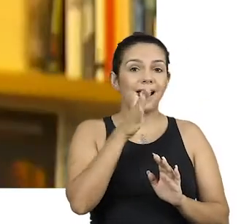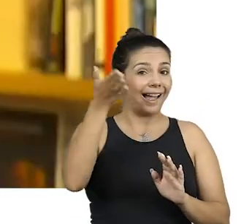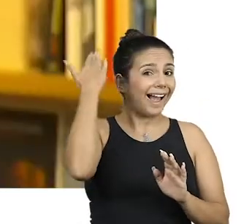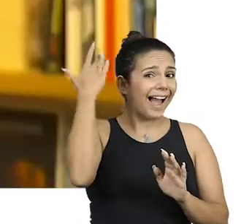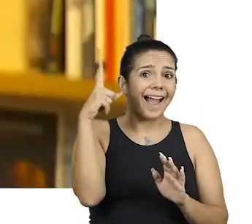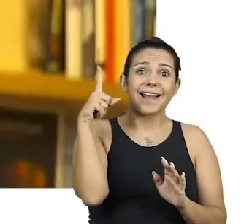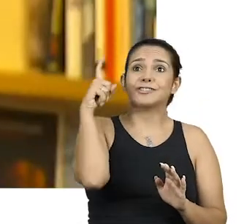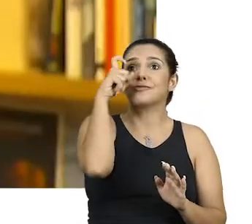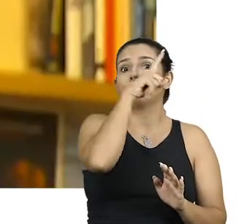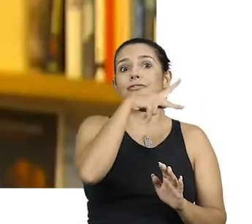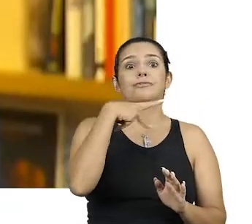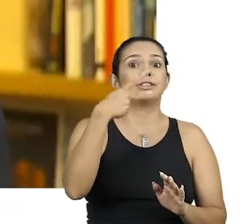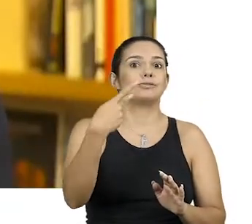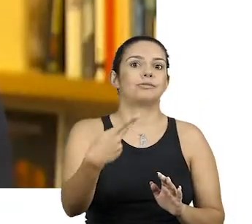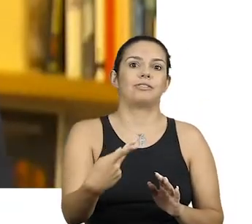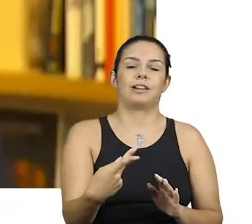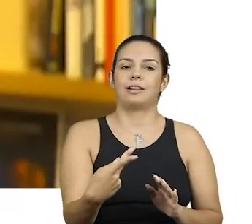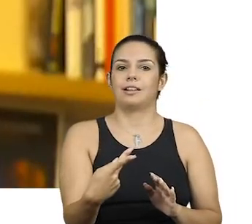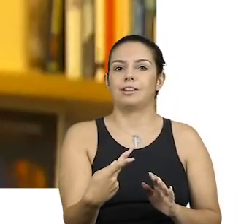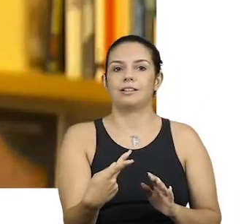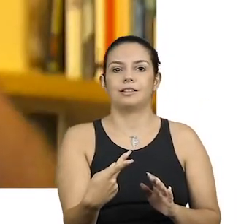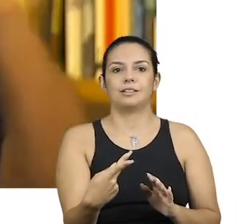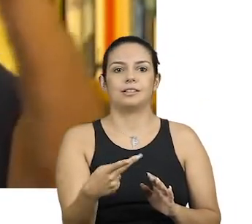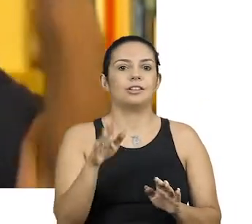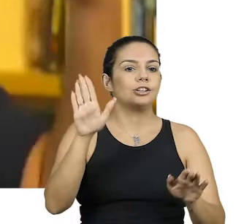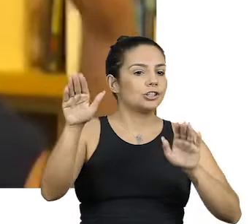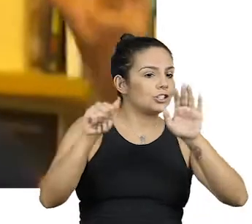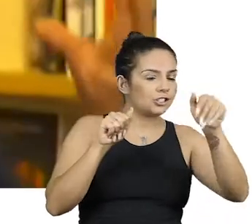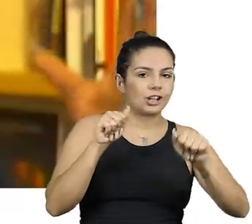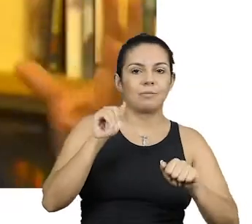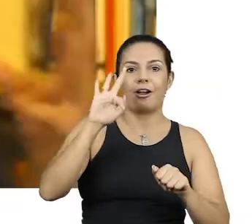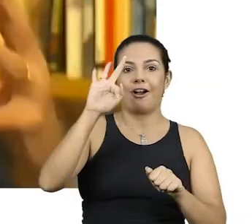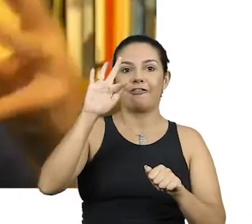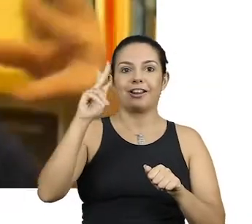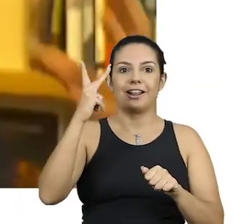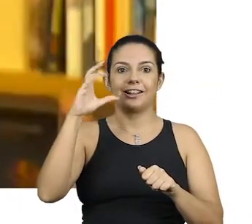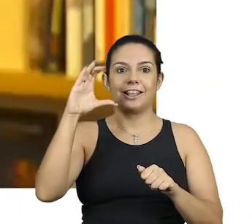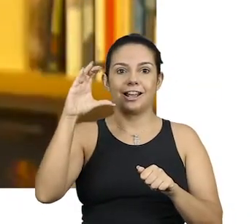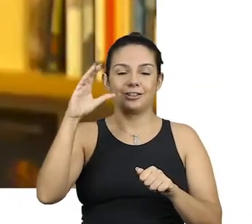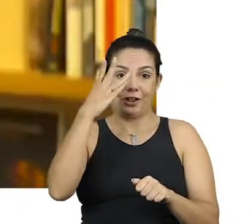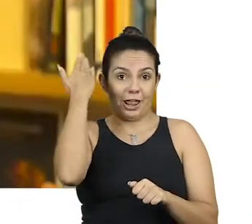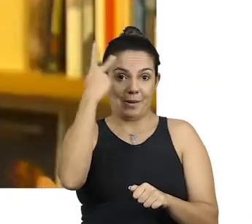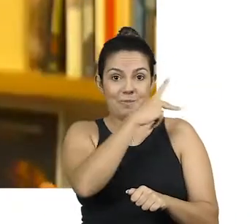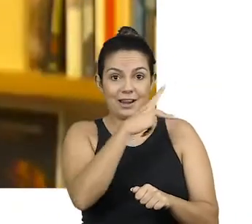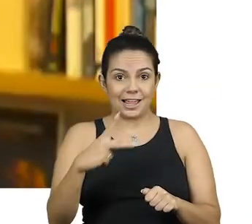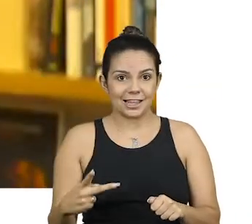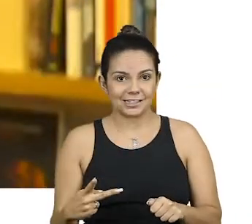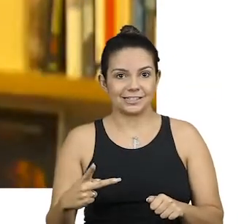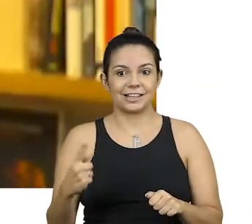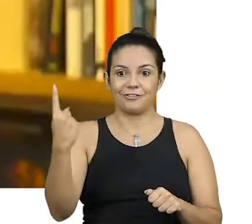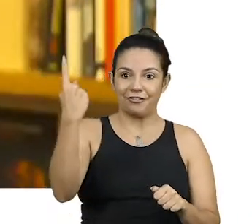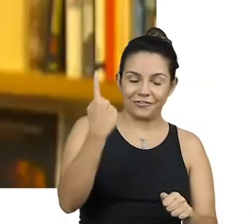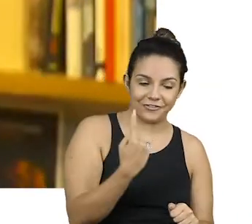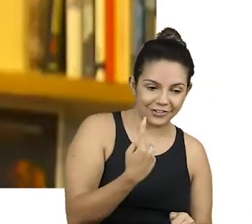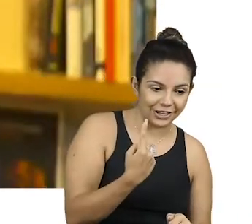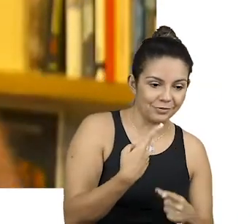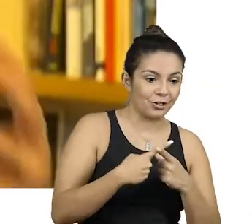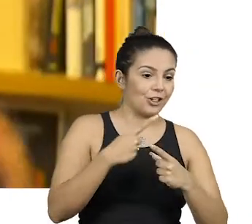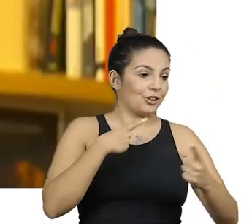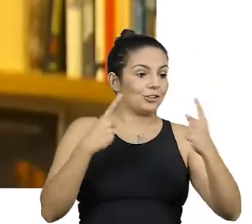uma coisa dificílima. Tive que chamar o Fernando Henrique Cardoso para dar uma credibilidade àquela